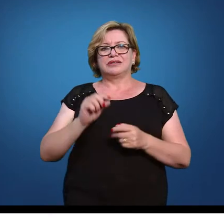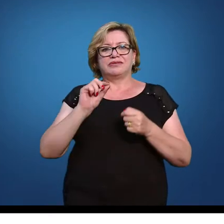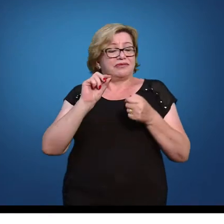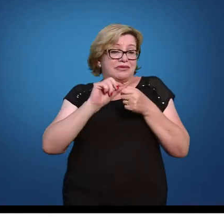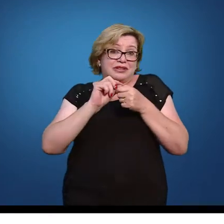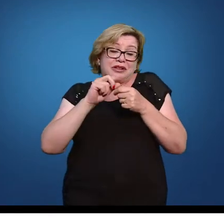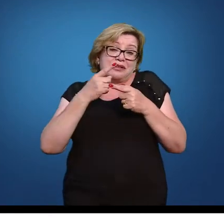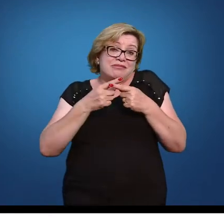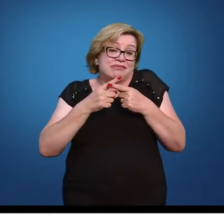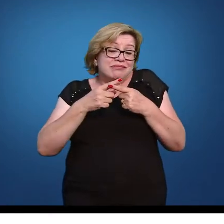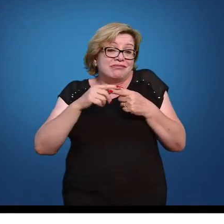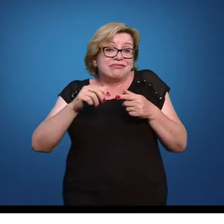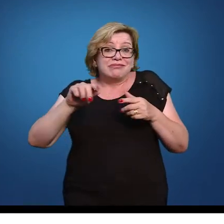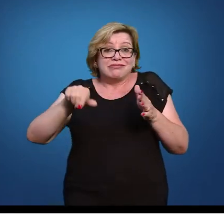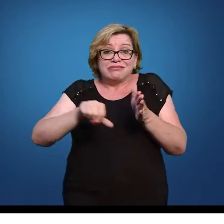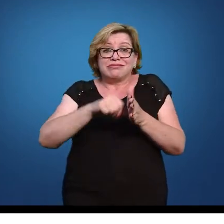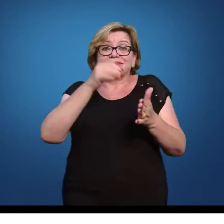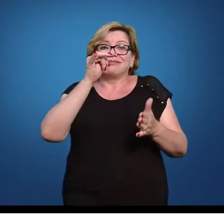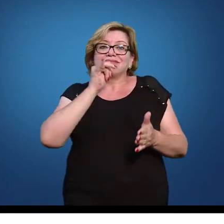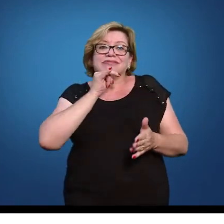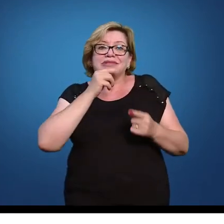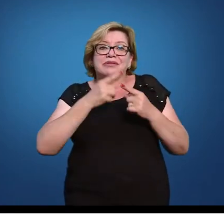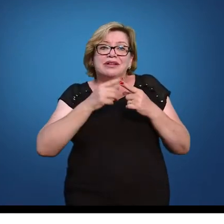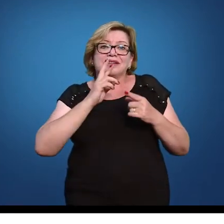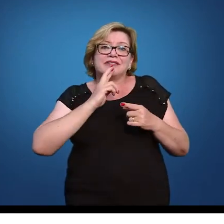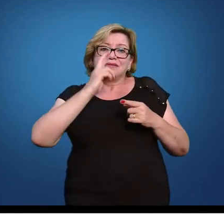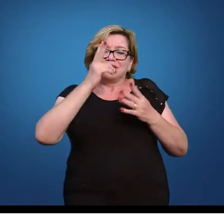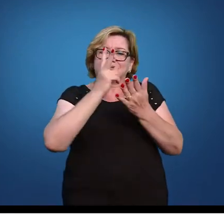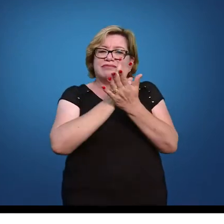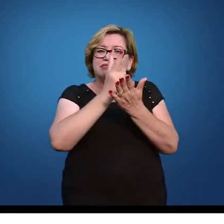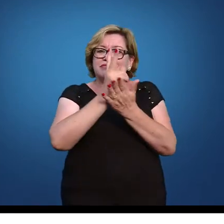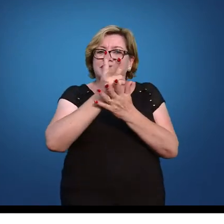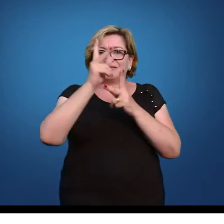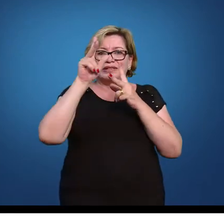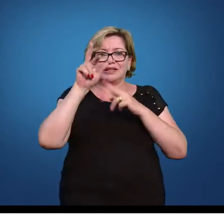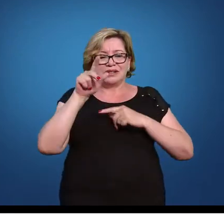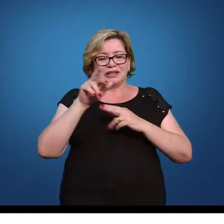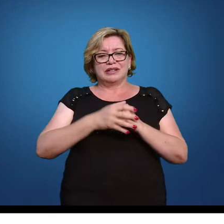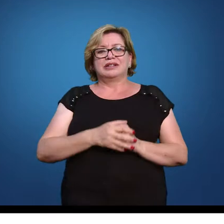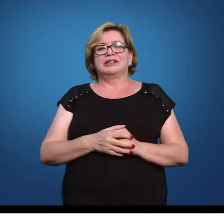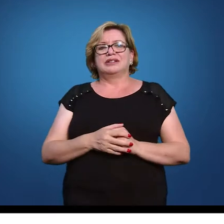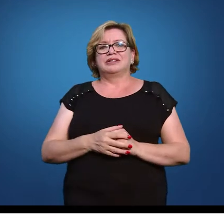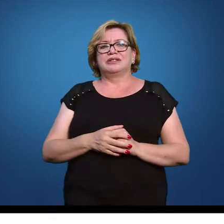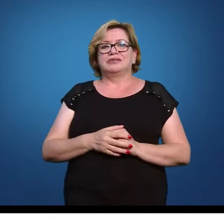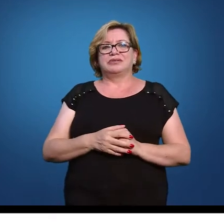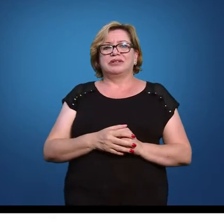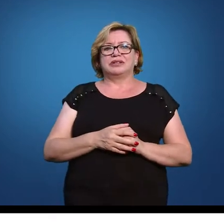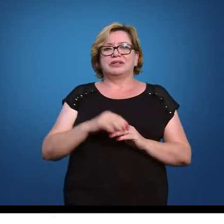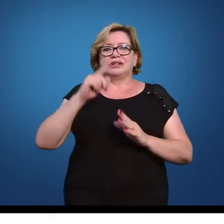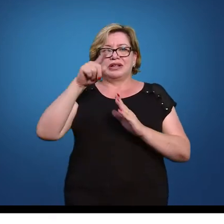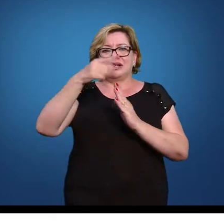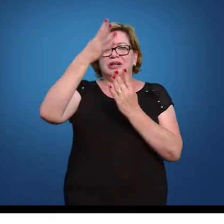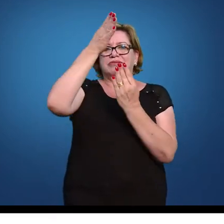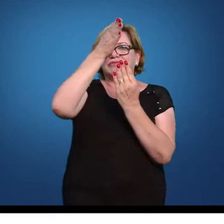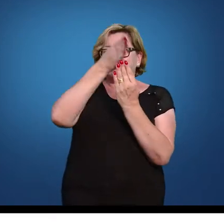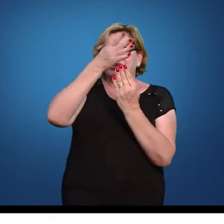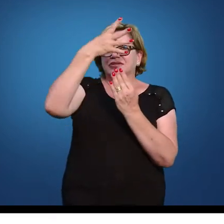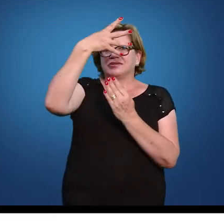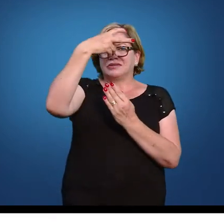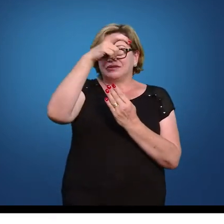fazer porque é o nosso primeiro exemplo. Depois você não precisa mais fazer. Você vai entender o porquê. Se eu for padronizar o 45 que é a minha média